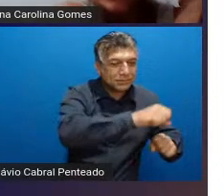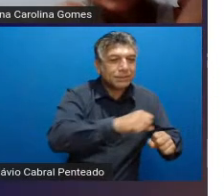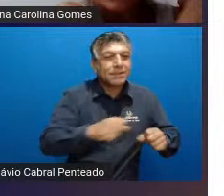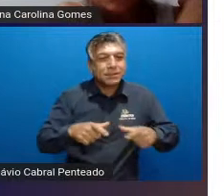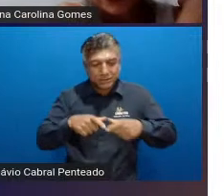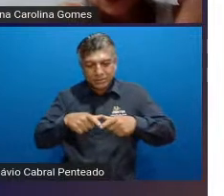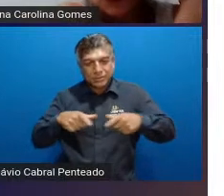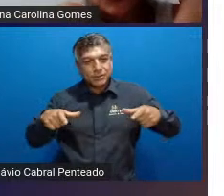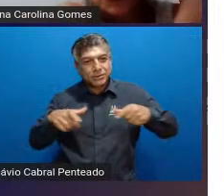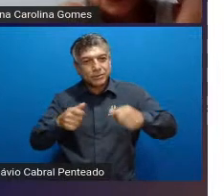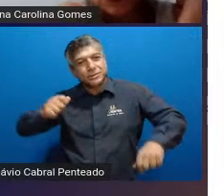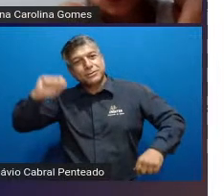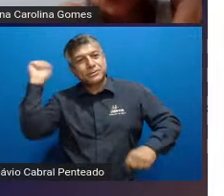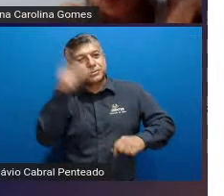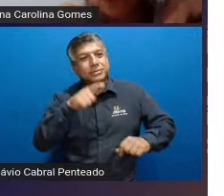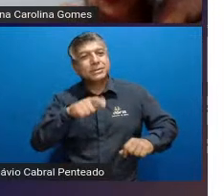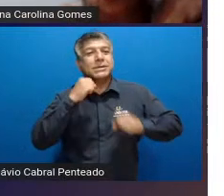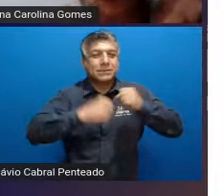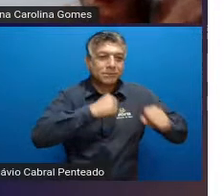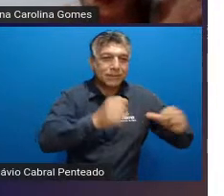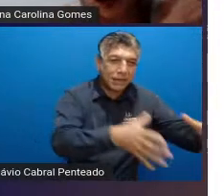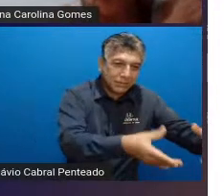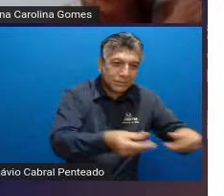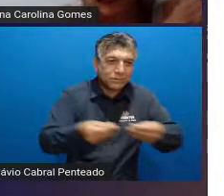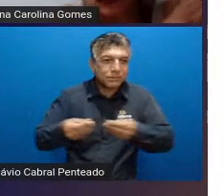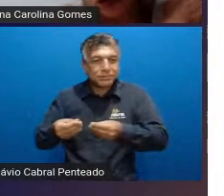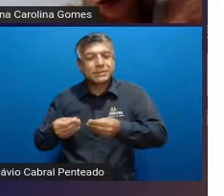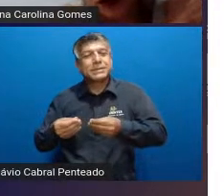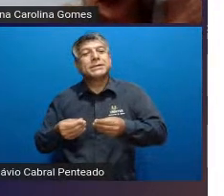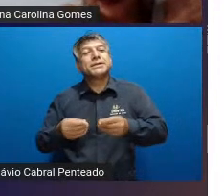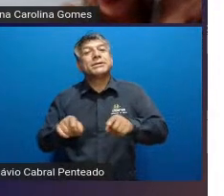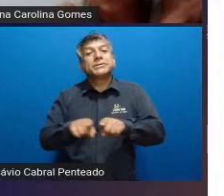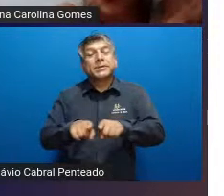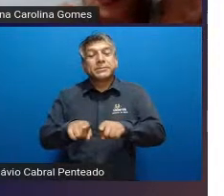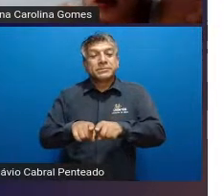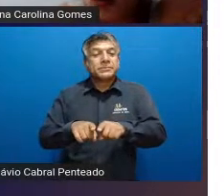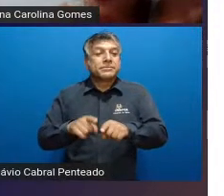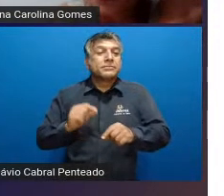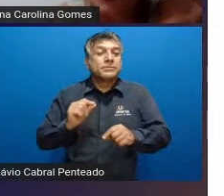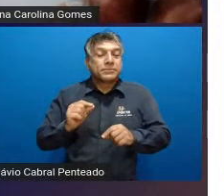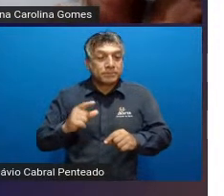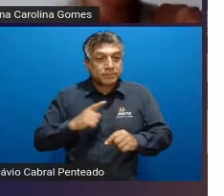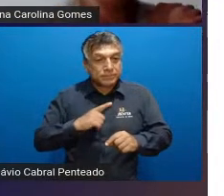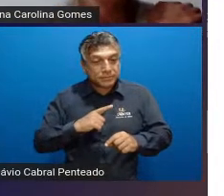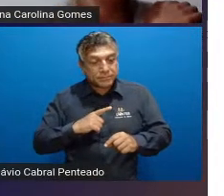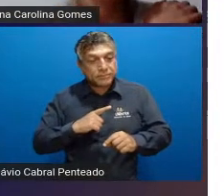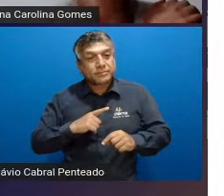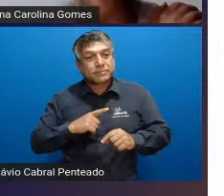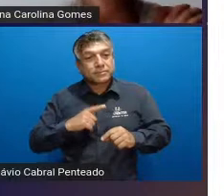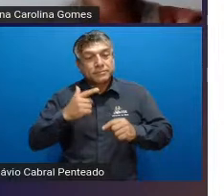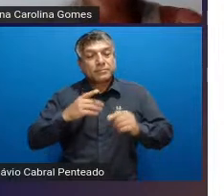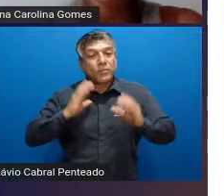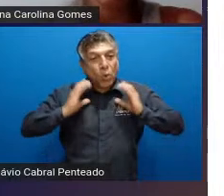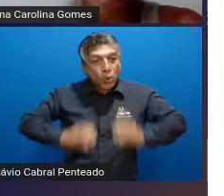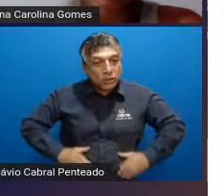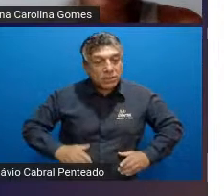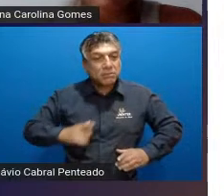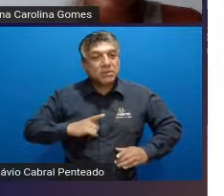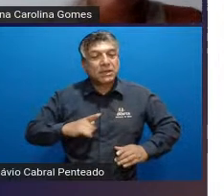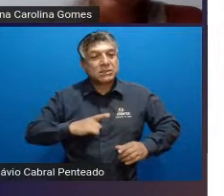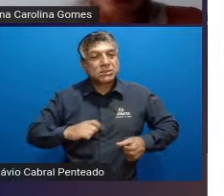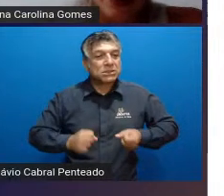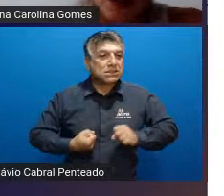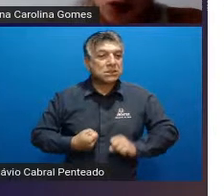e ali também contribuição no desenvolvimento emocional e físico redução dos comportamentos estereotipados principalmente